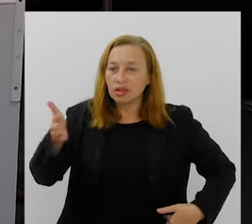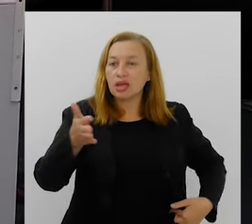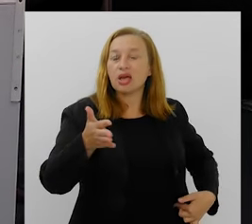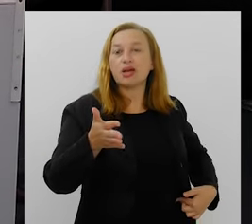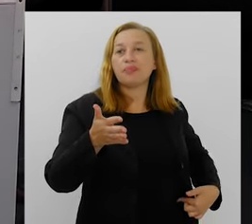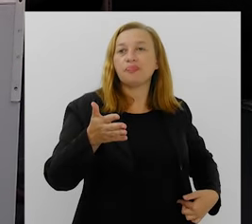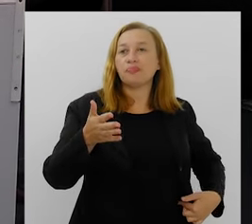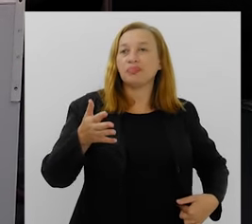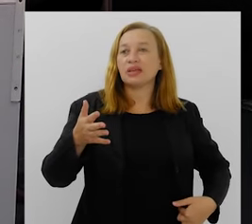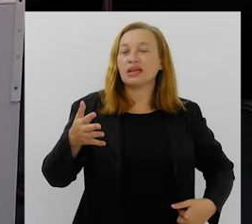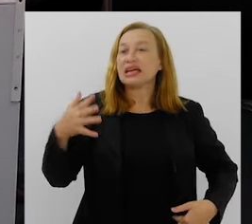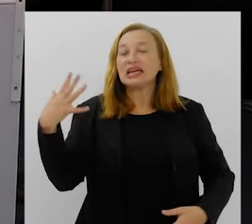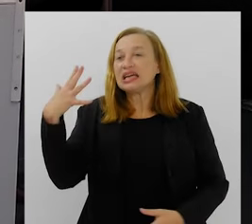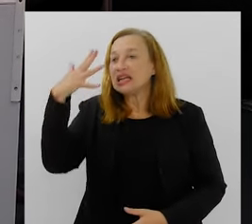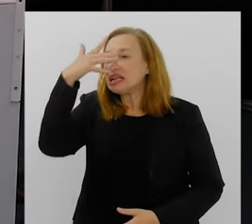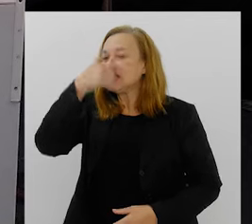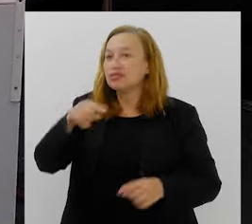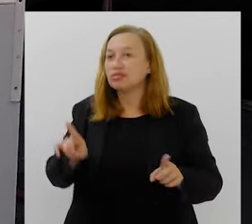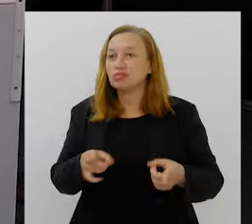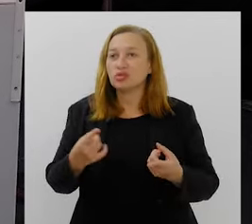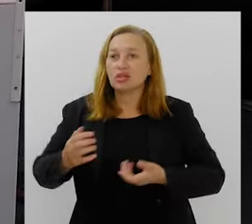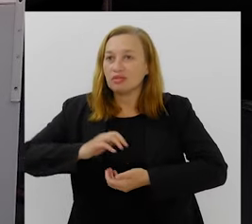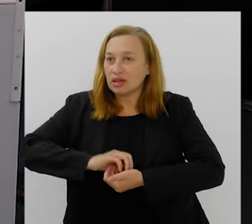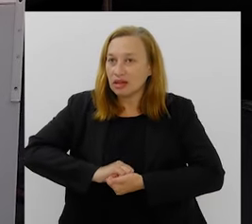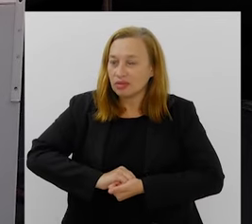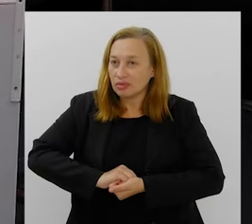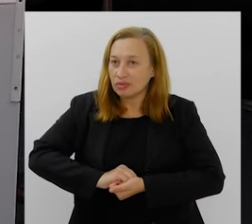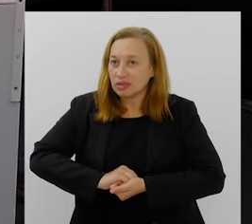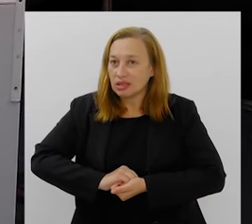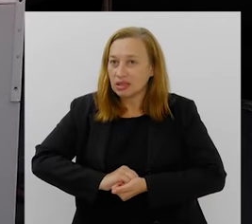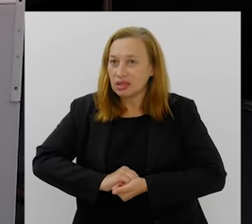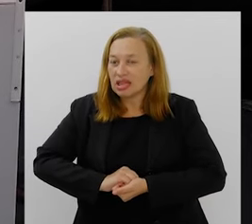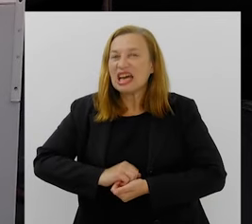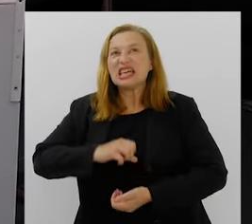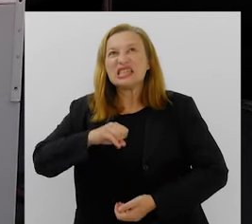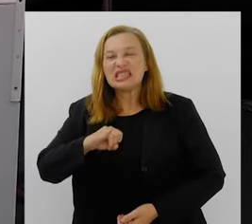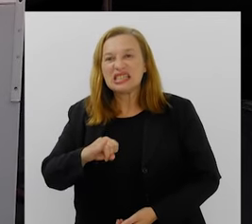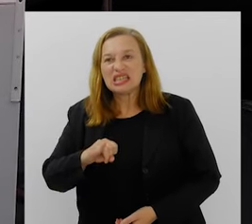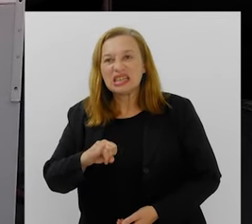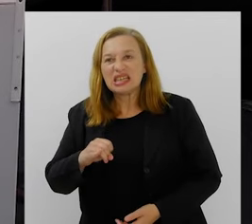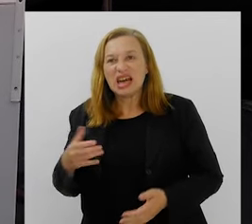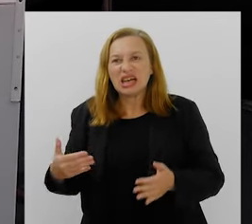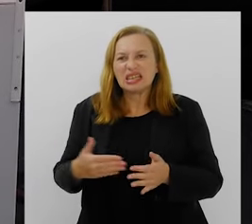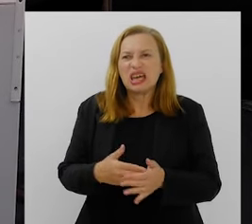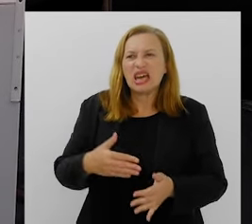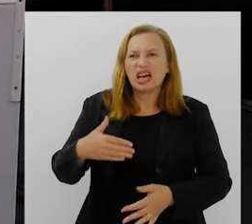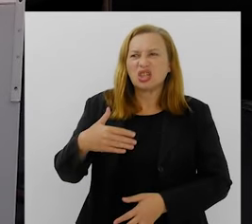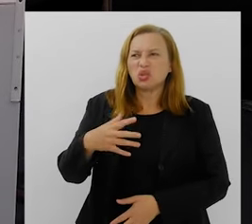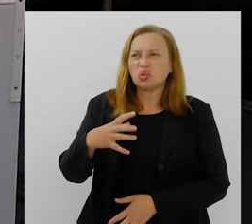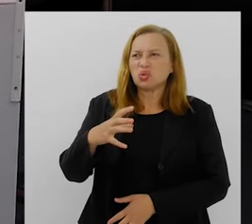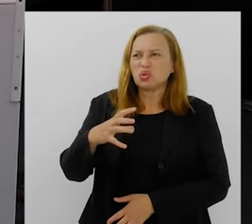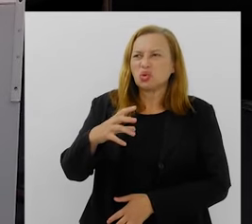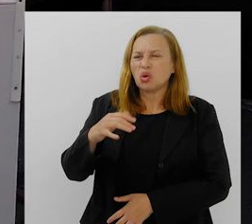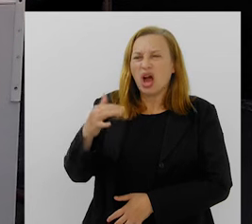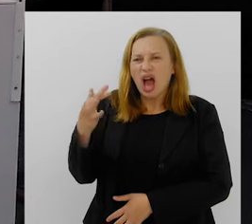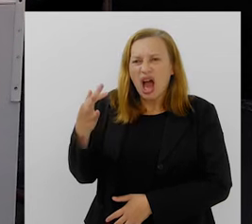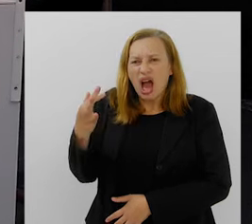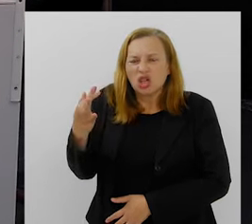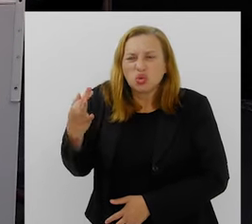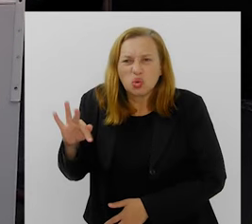E esse sombra era lindo da Viradouro. Se até o amor, se até a dor precisa de alguém, eu sem você sou ninguém.